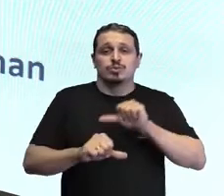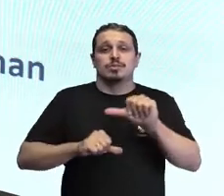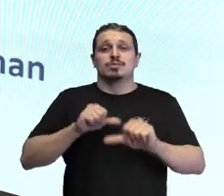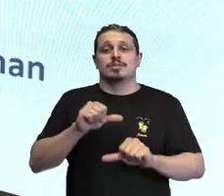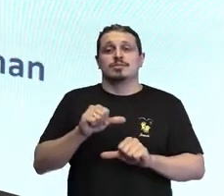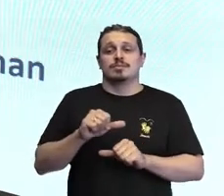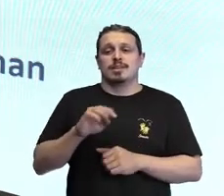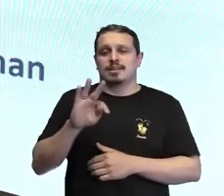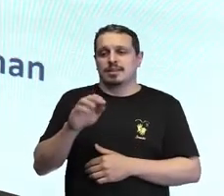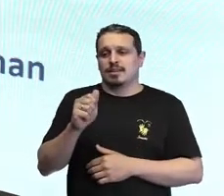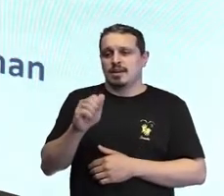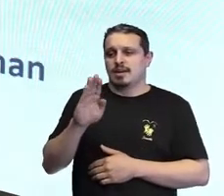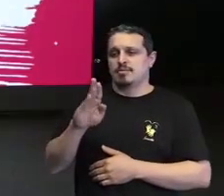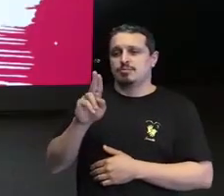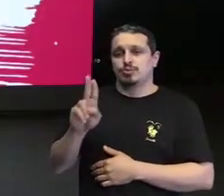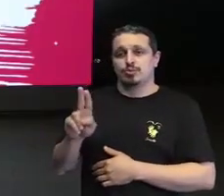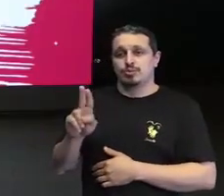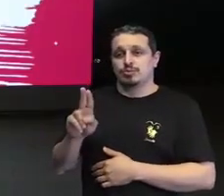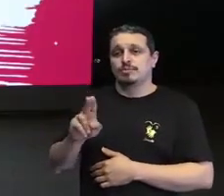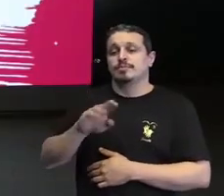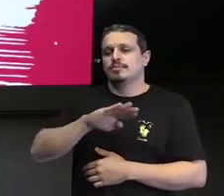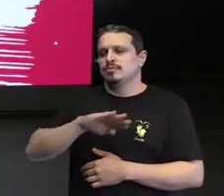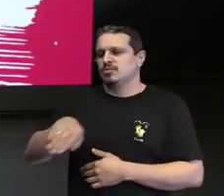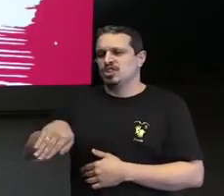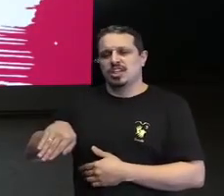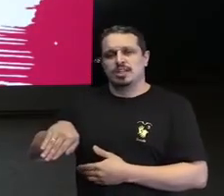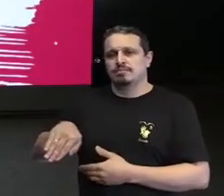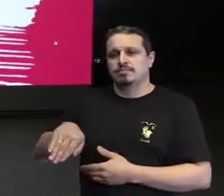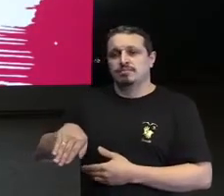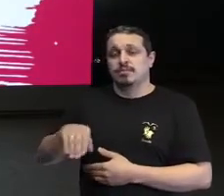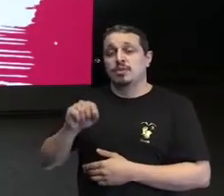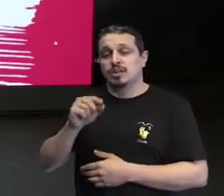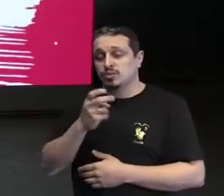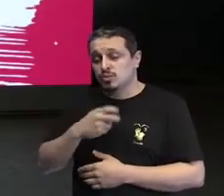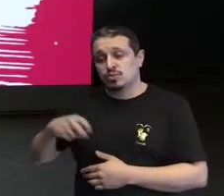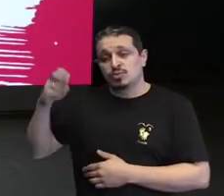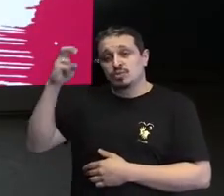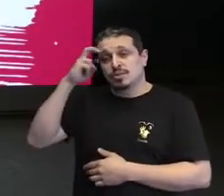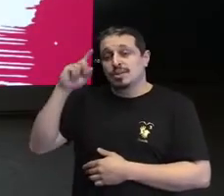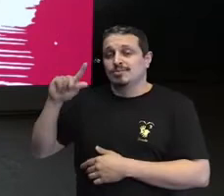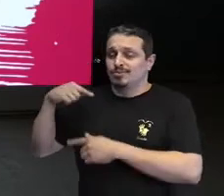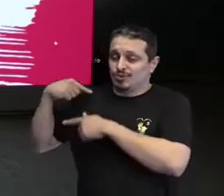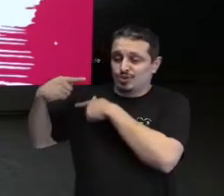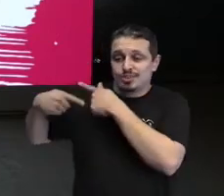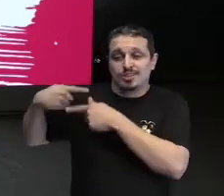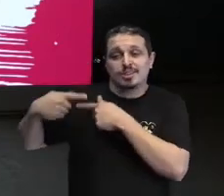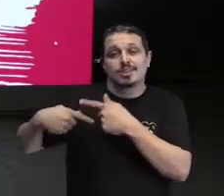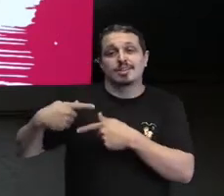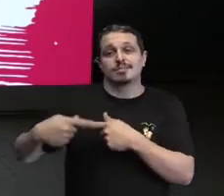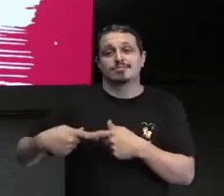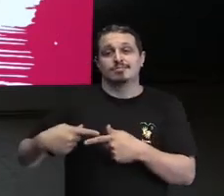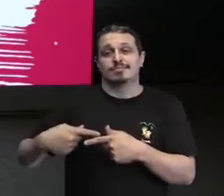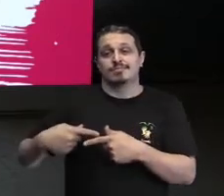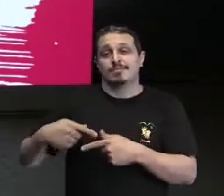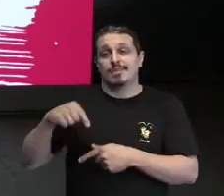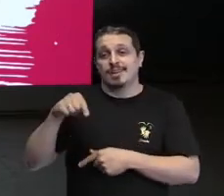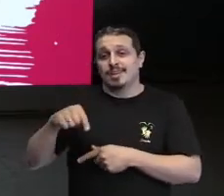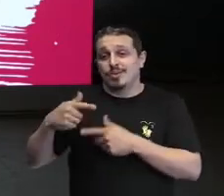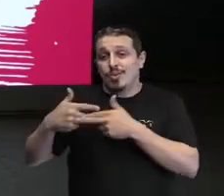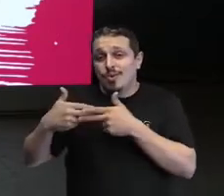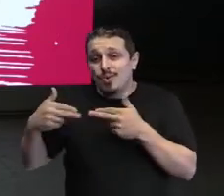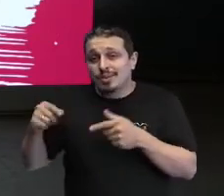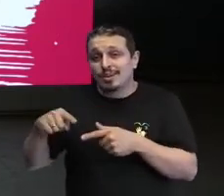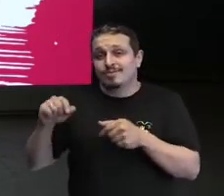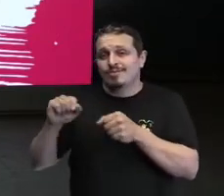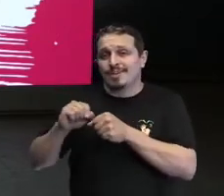e a nossa genética, todos os elementos que fizeram com que a nossa sociedade